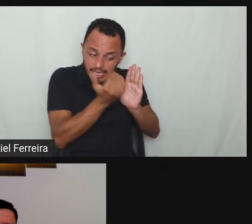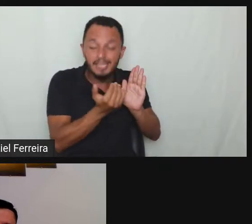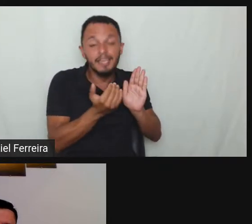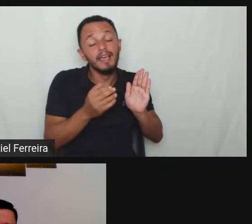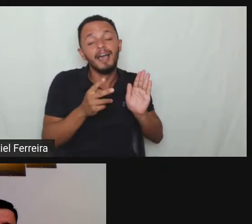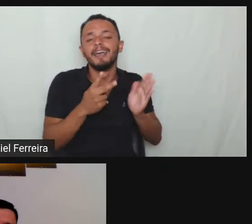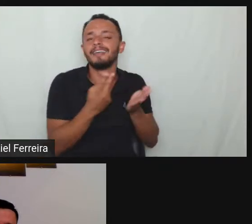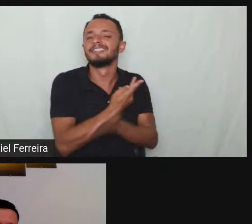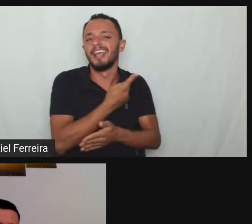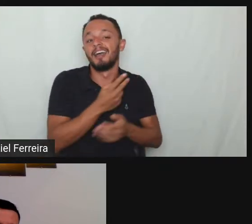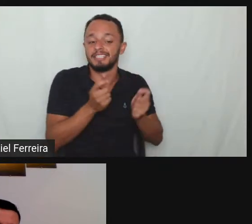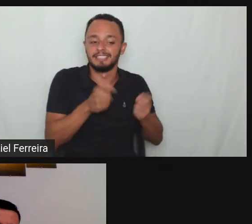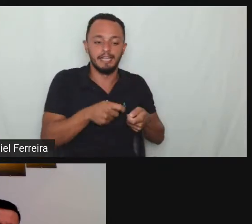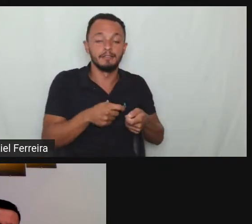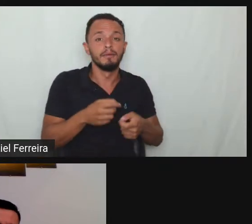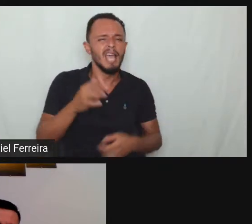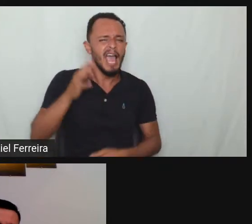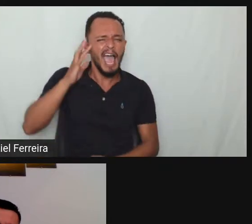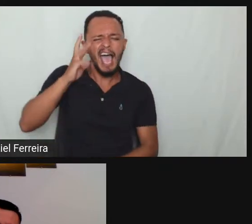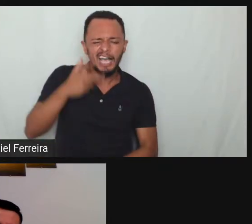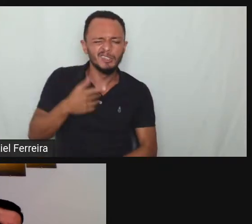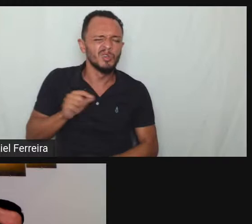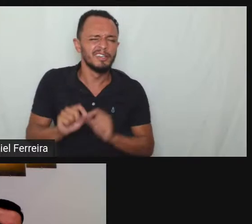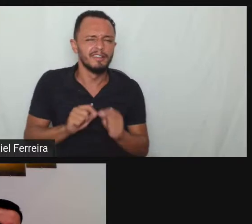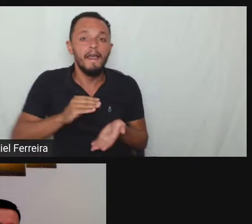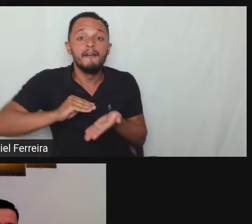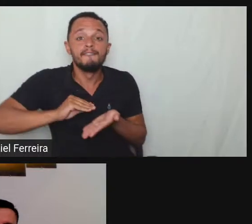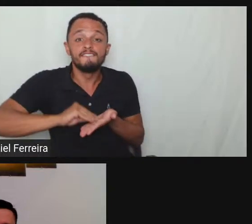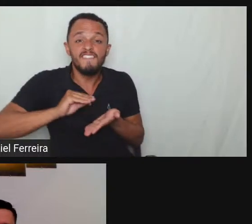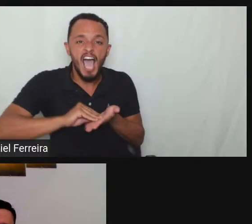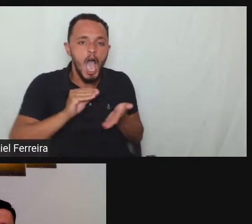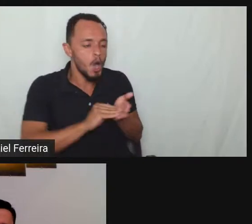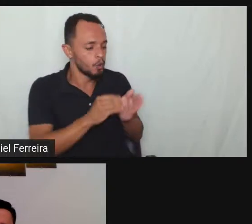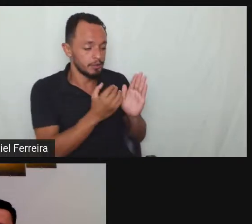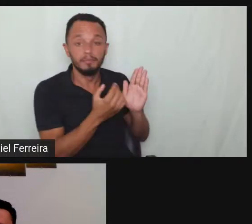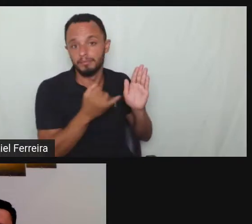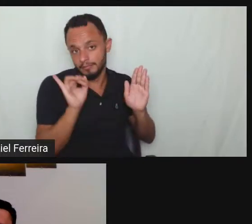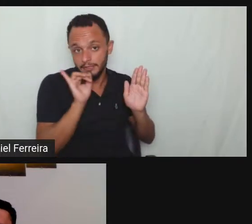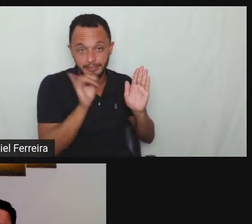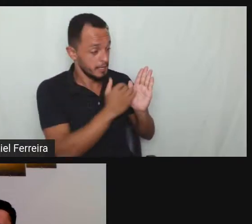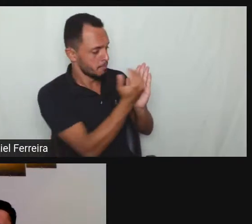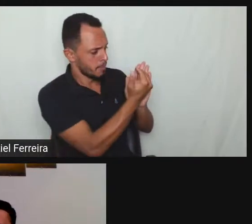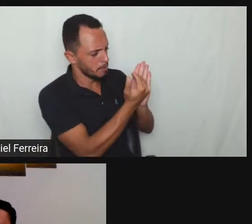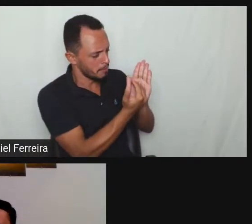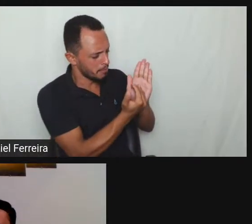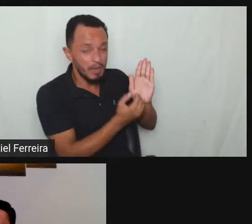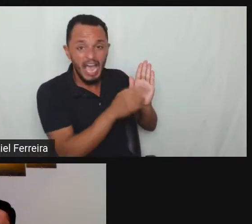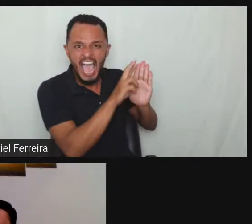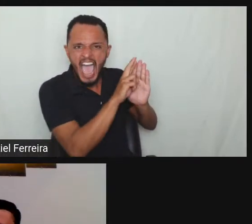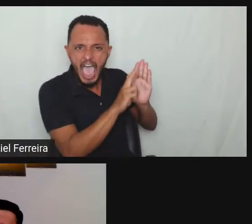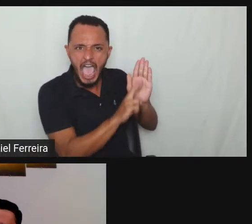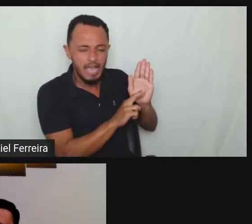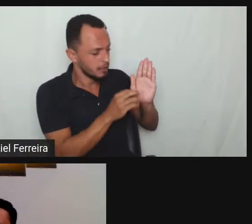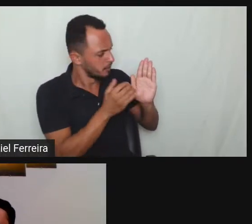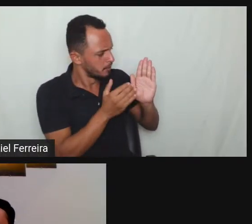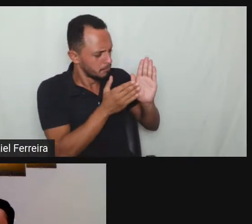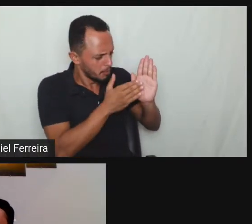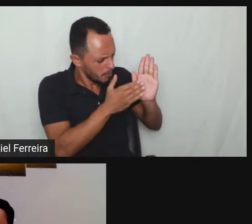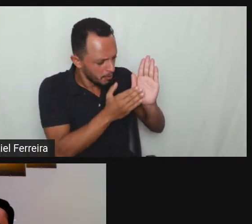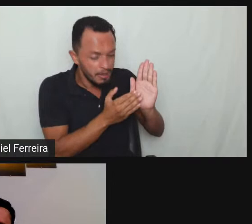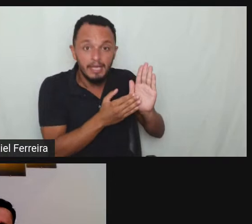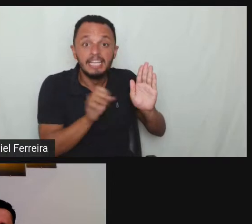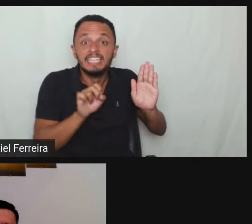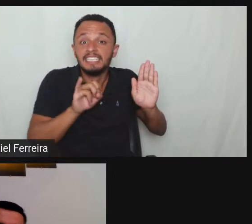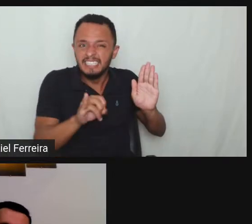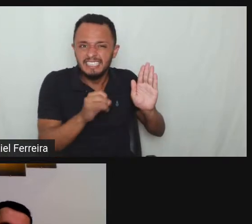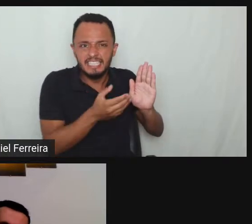agir de forma mais mais firme nessa fiscalização e não deixar que acontecesse aí essa essa discriminação da forma